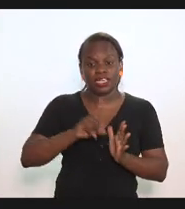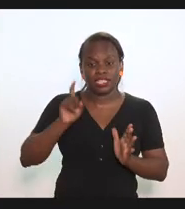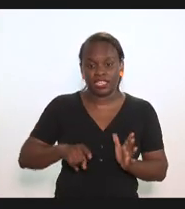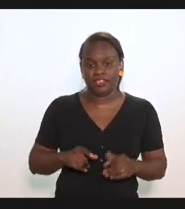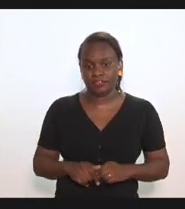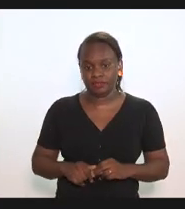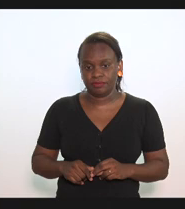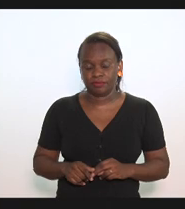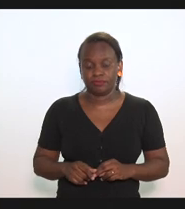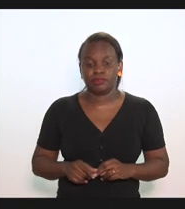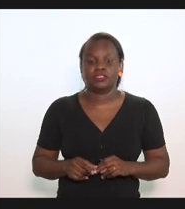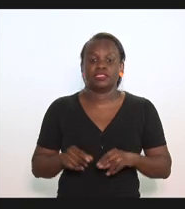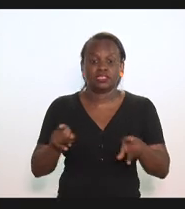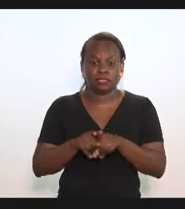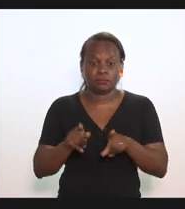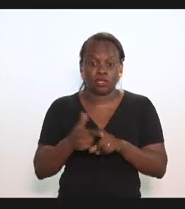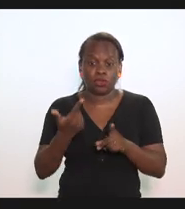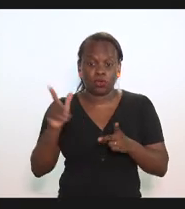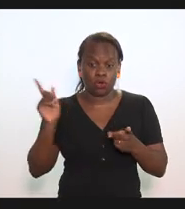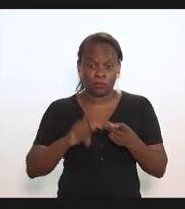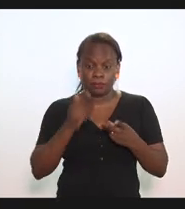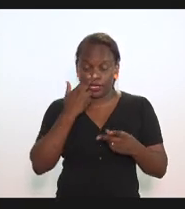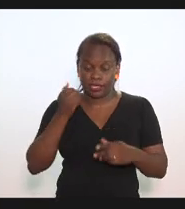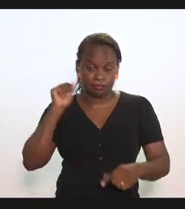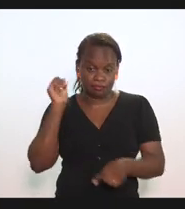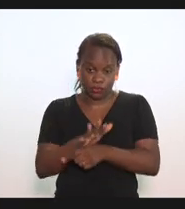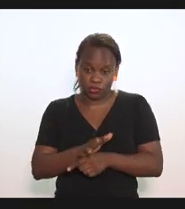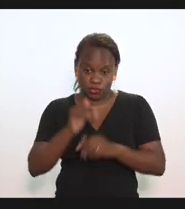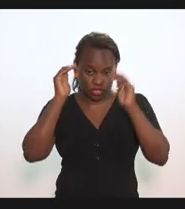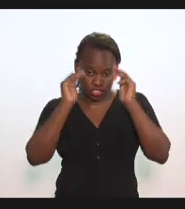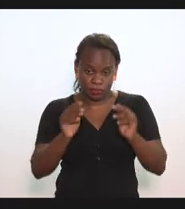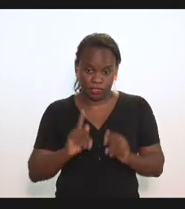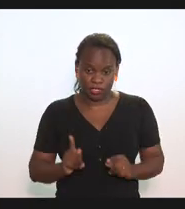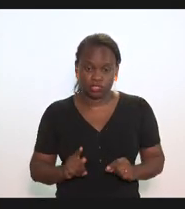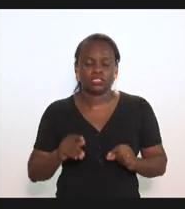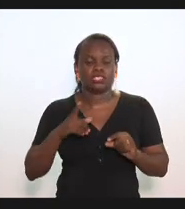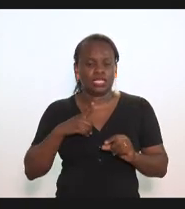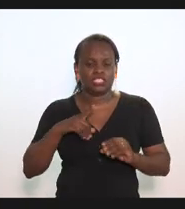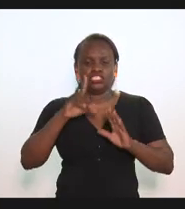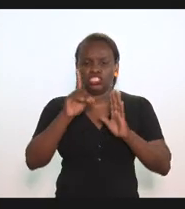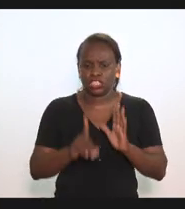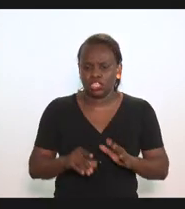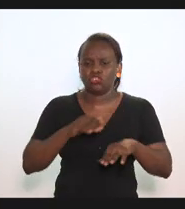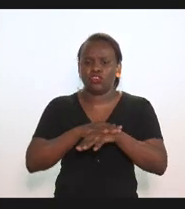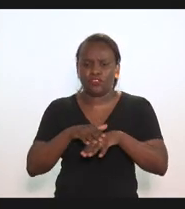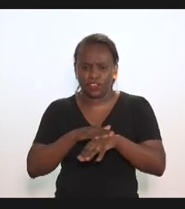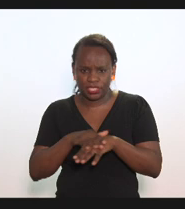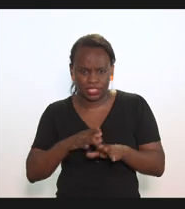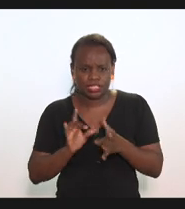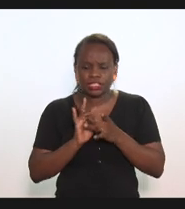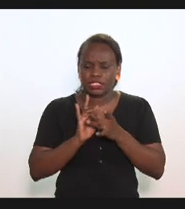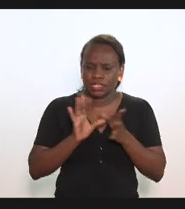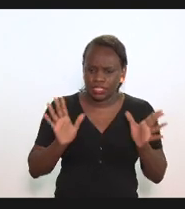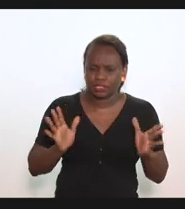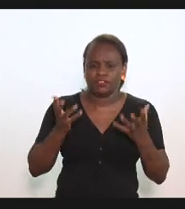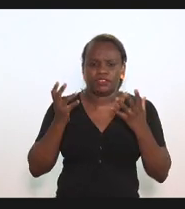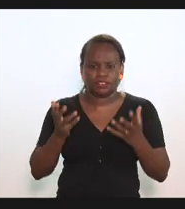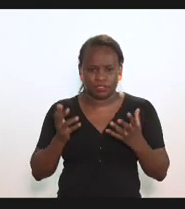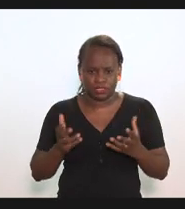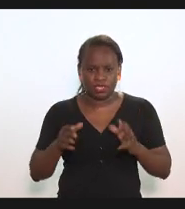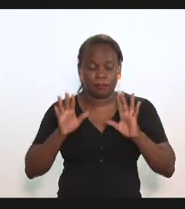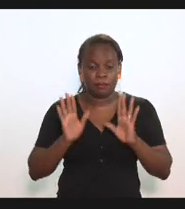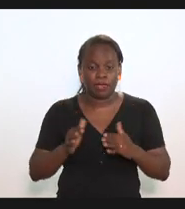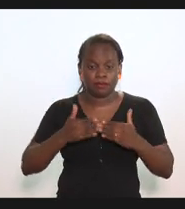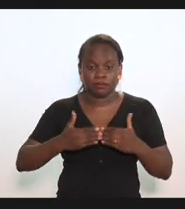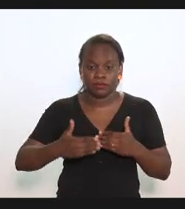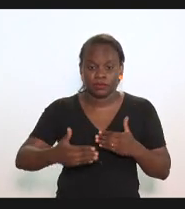anteriormente outra infidelidade da fazenda tem todo o direito de conversar com quem quer que seja mas